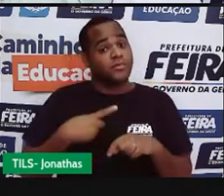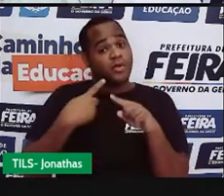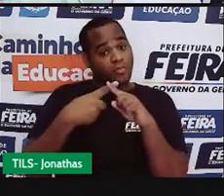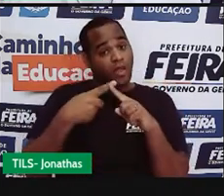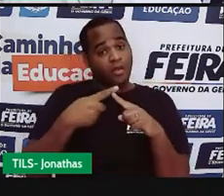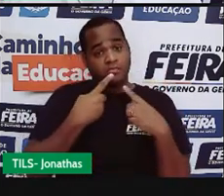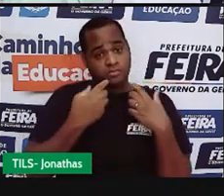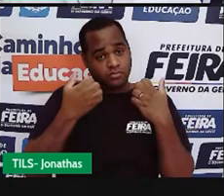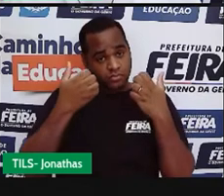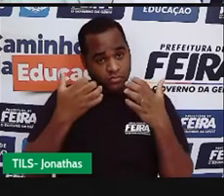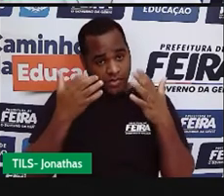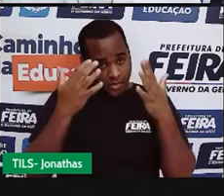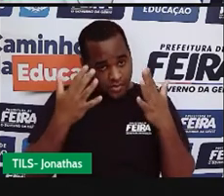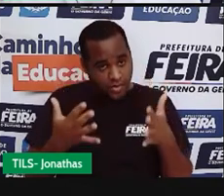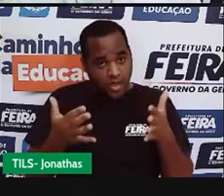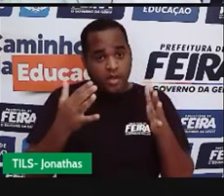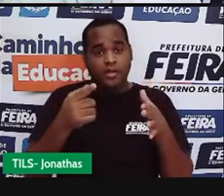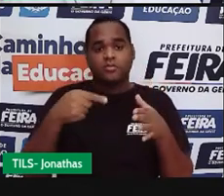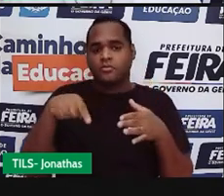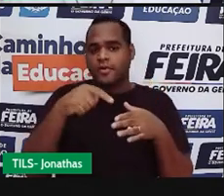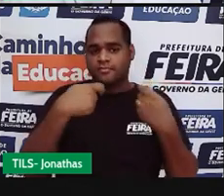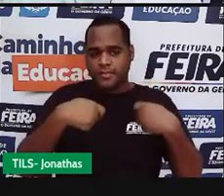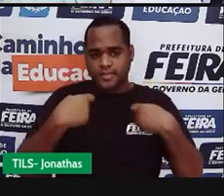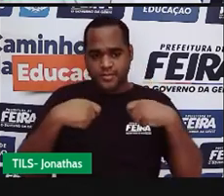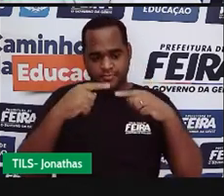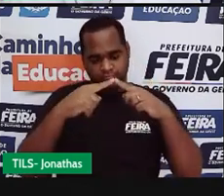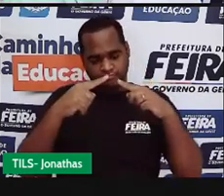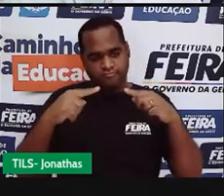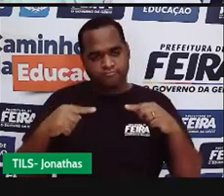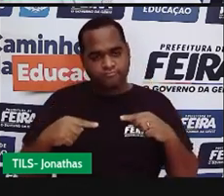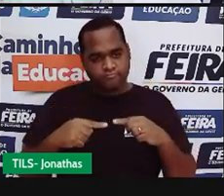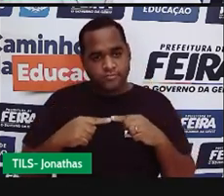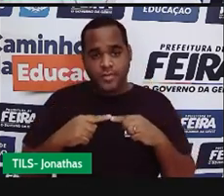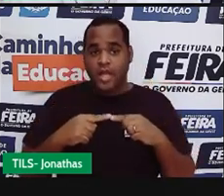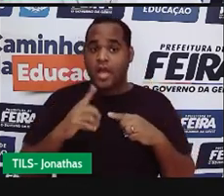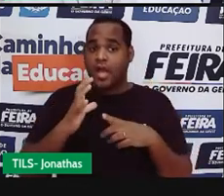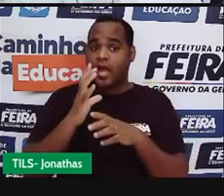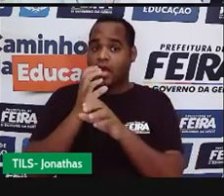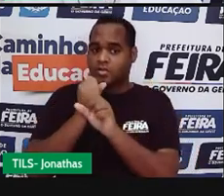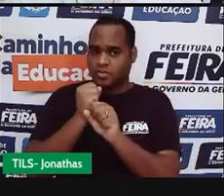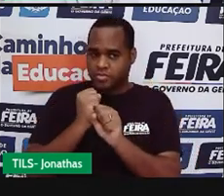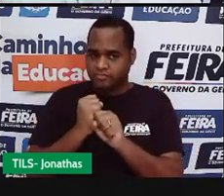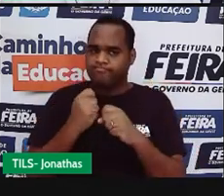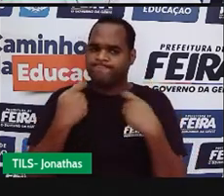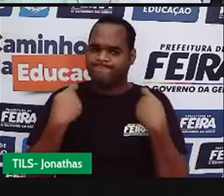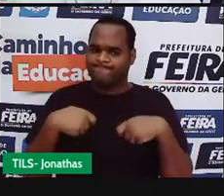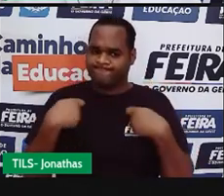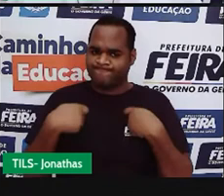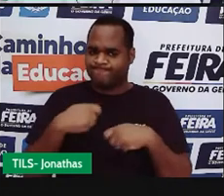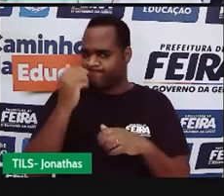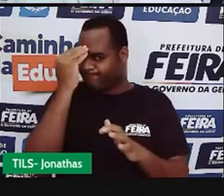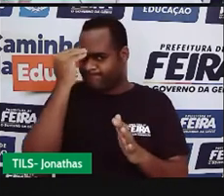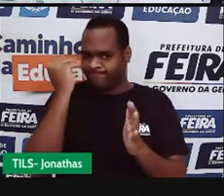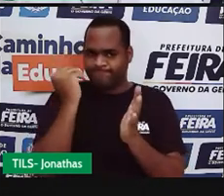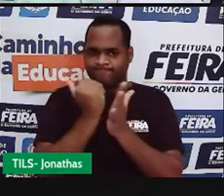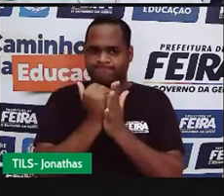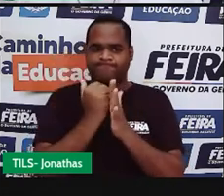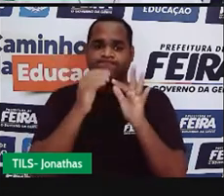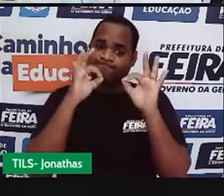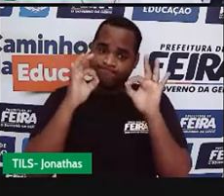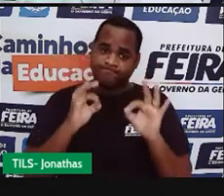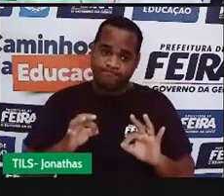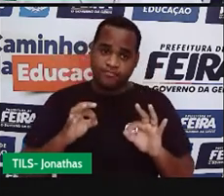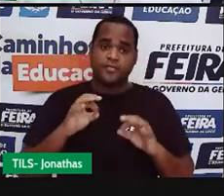como eu disse, para a gente construir um triângulo, existe uma condição. O que é que isso significa? O